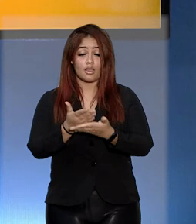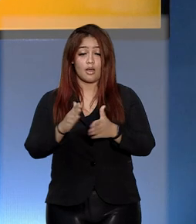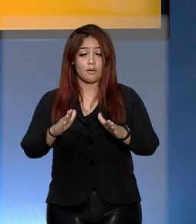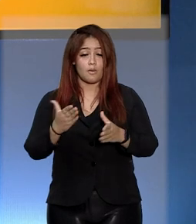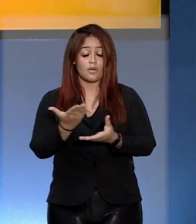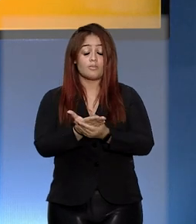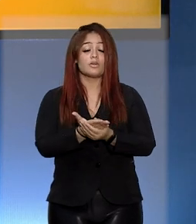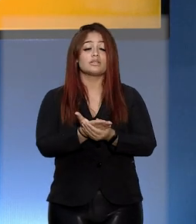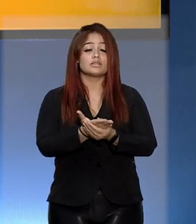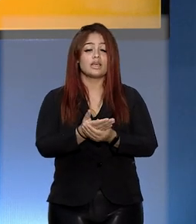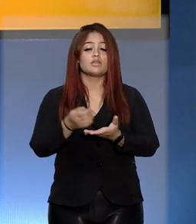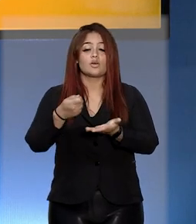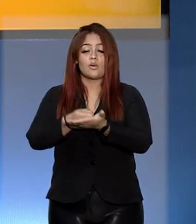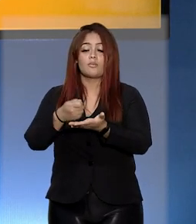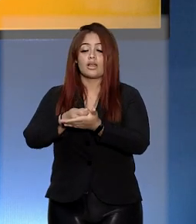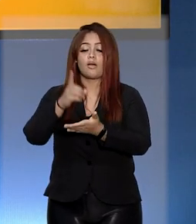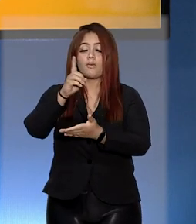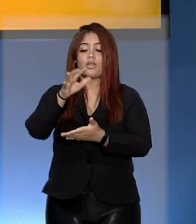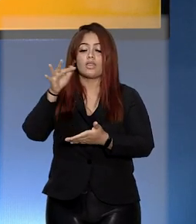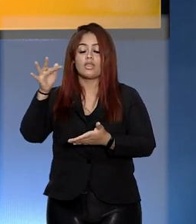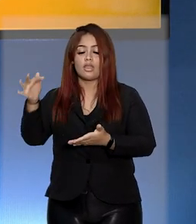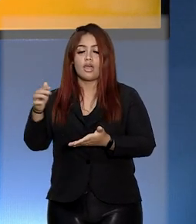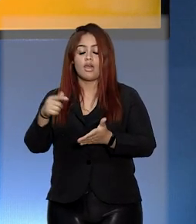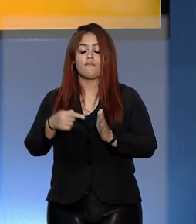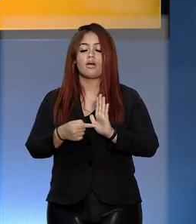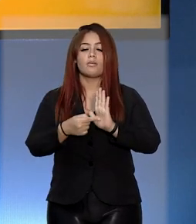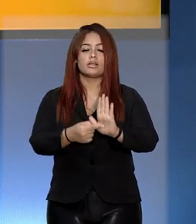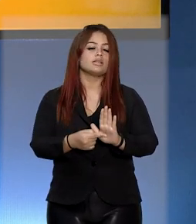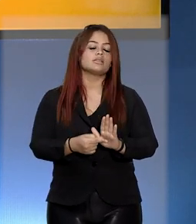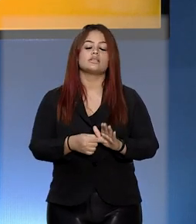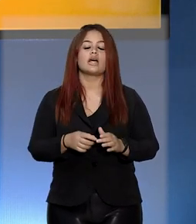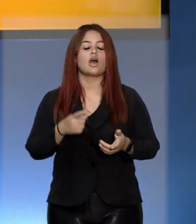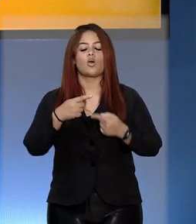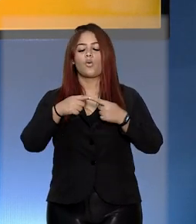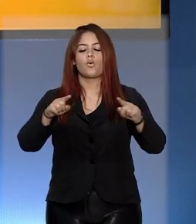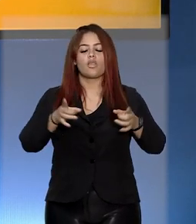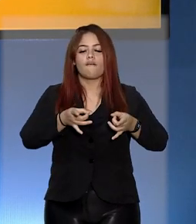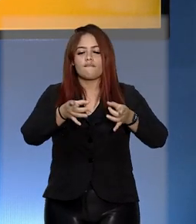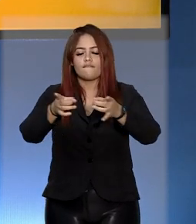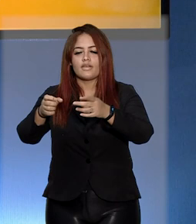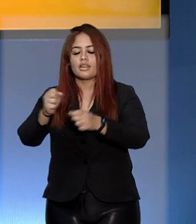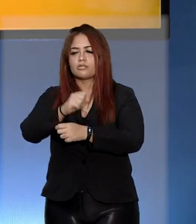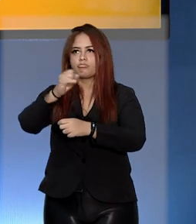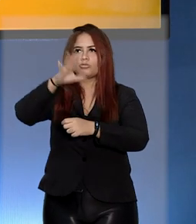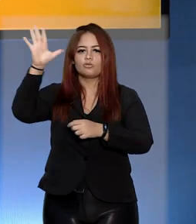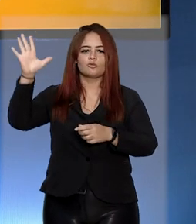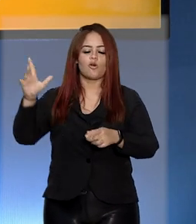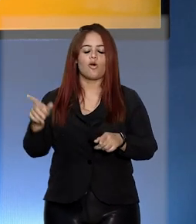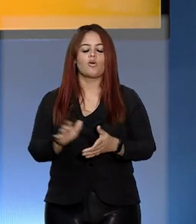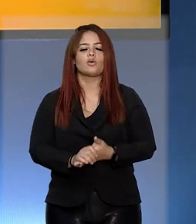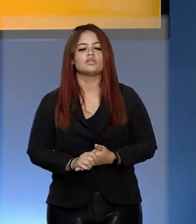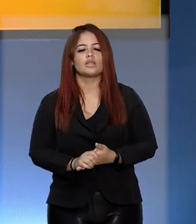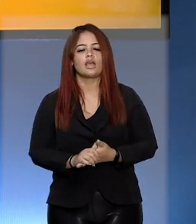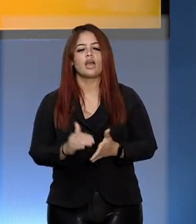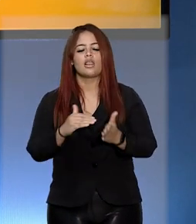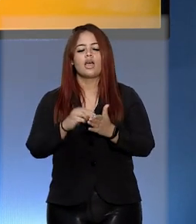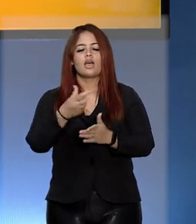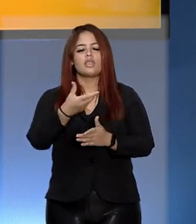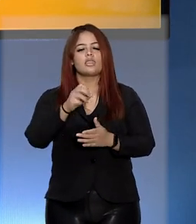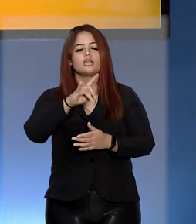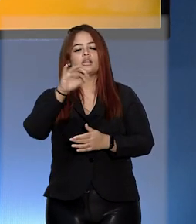DF a apresentar plano contra a venda de fogos e artefatos pirotécnicos em apenas 30 dias.